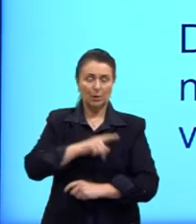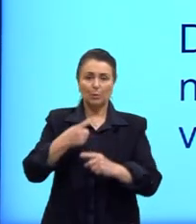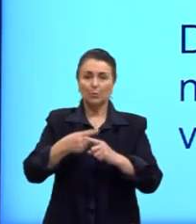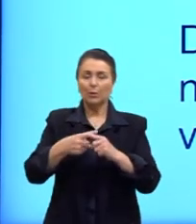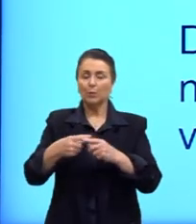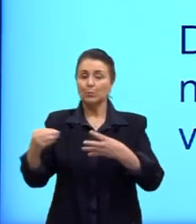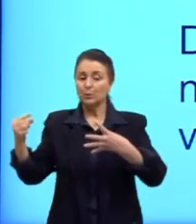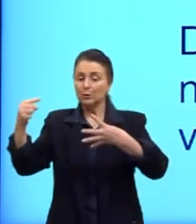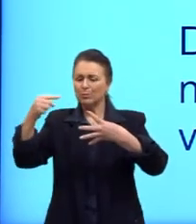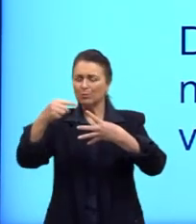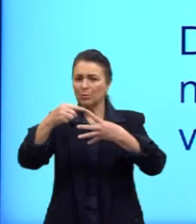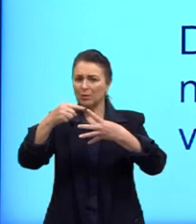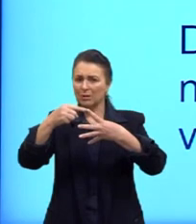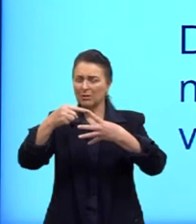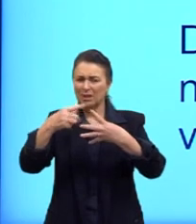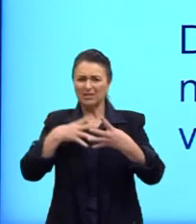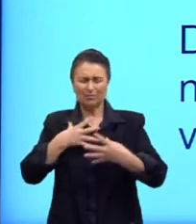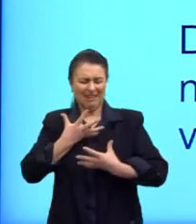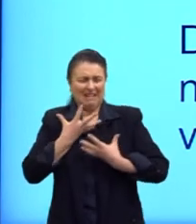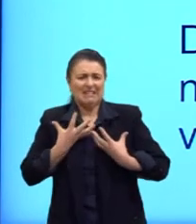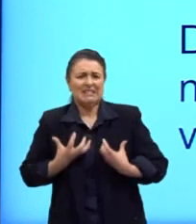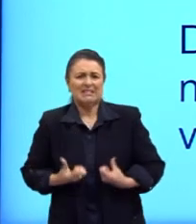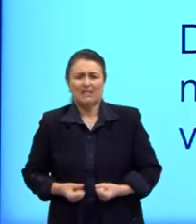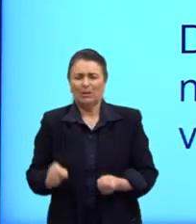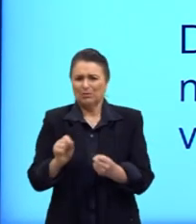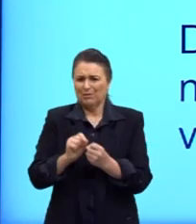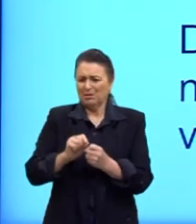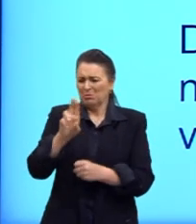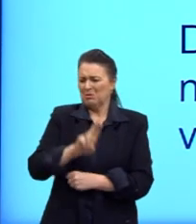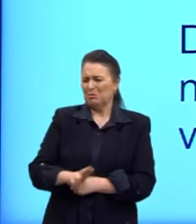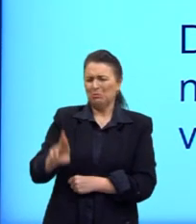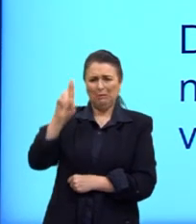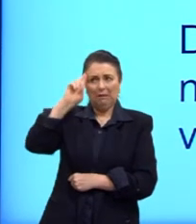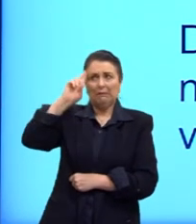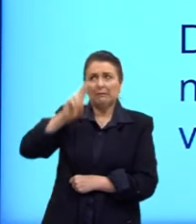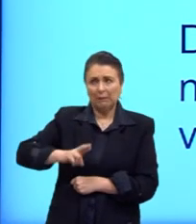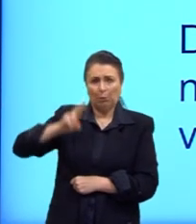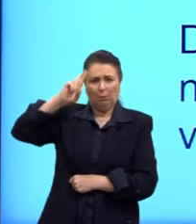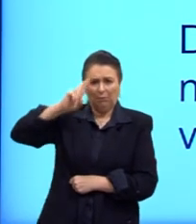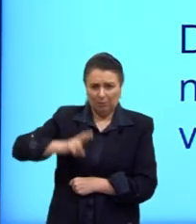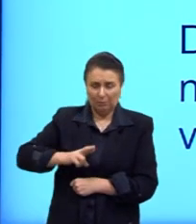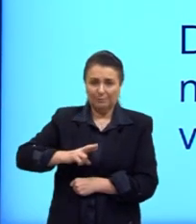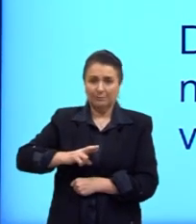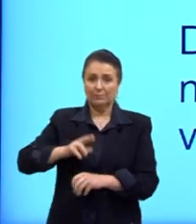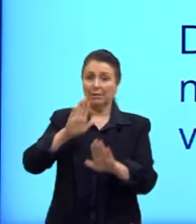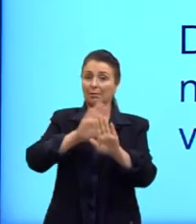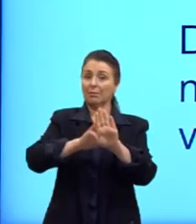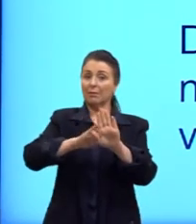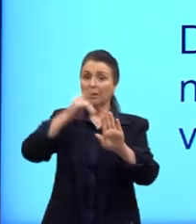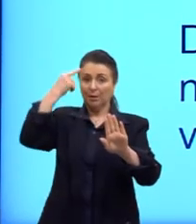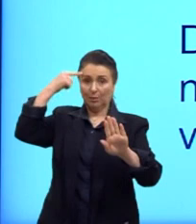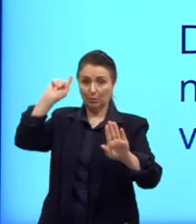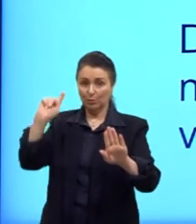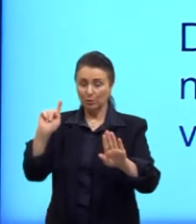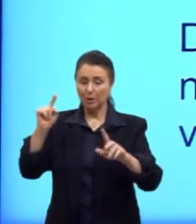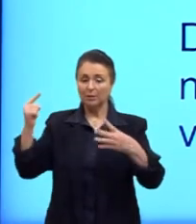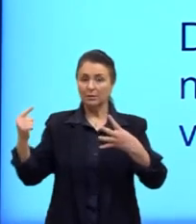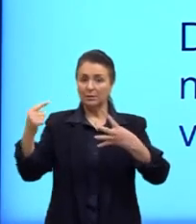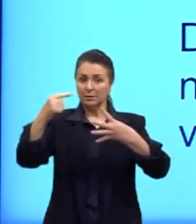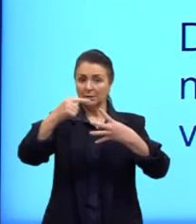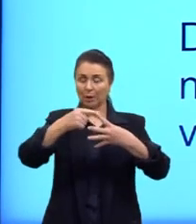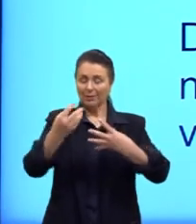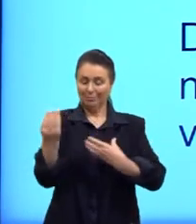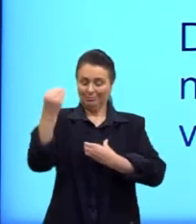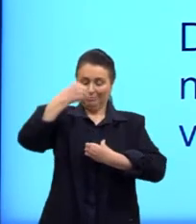estavam cansados de agirem apenas pela razão. A ideologia que sustenta o simbolismo é o intuitivismo.